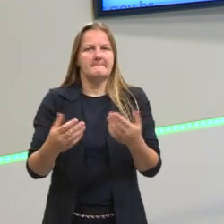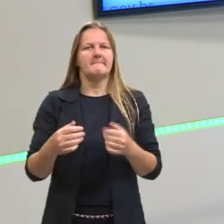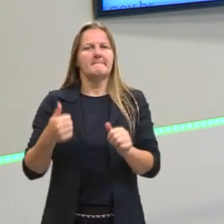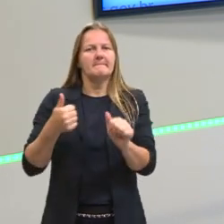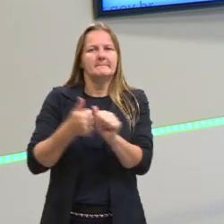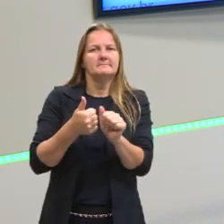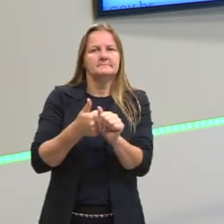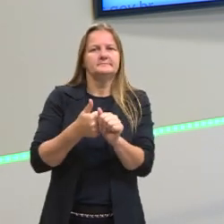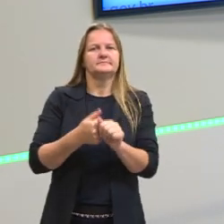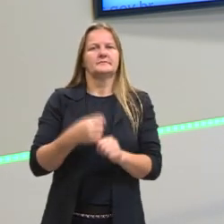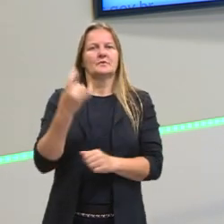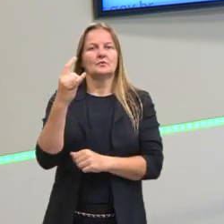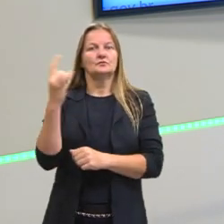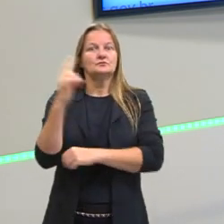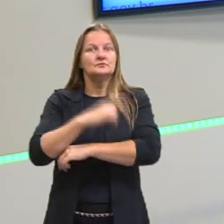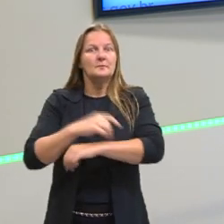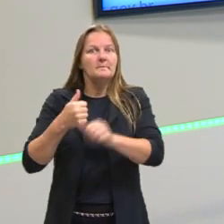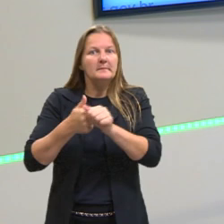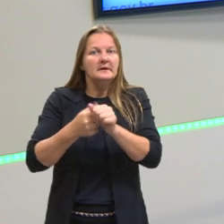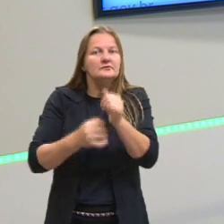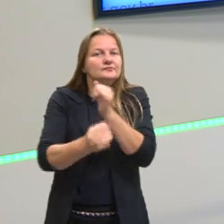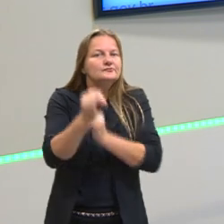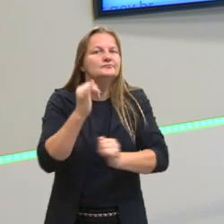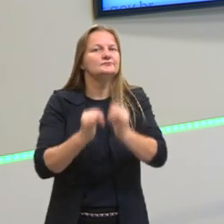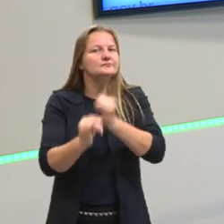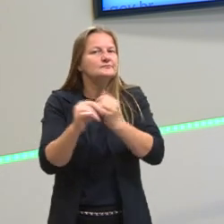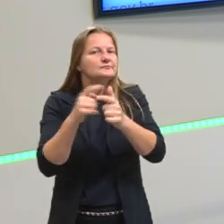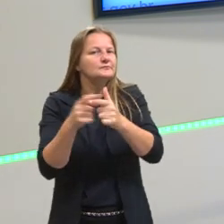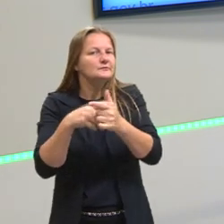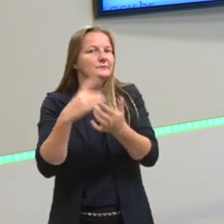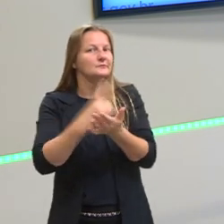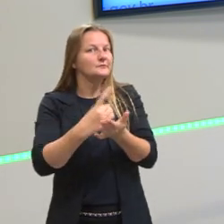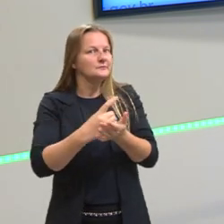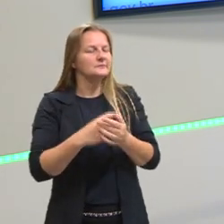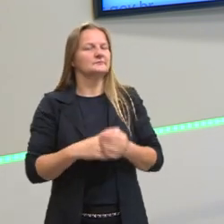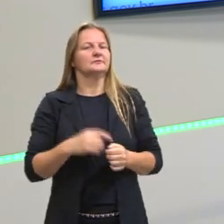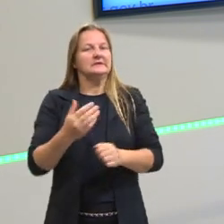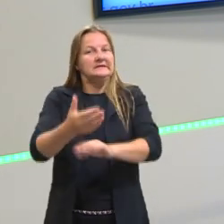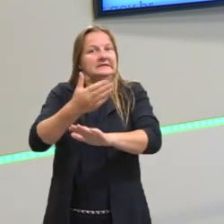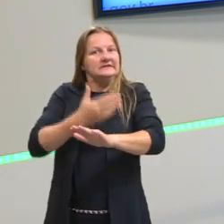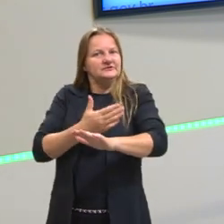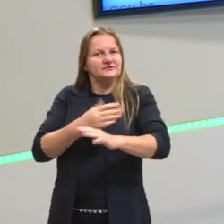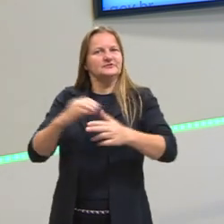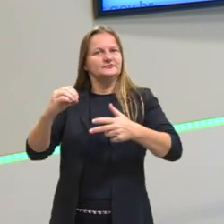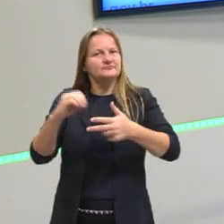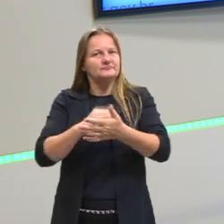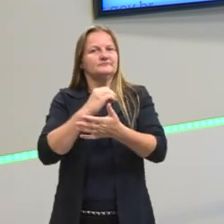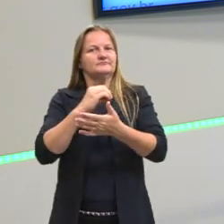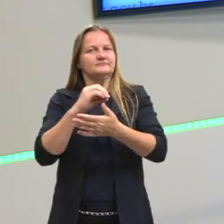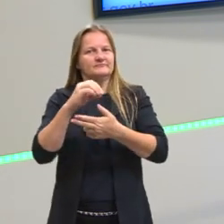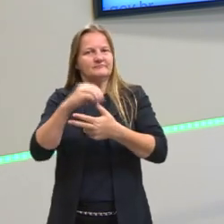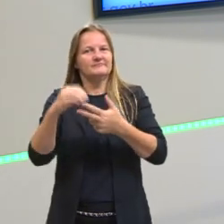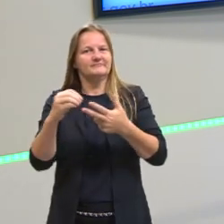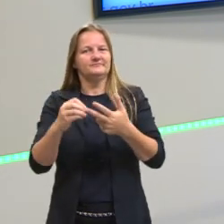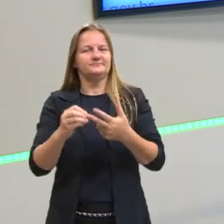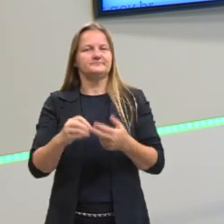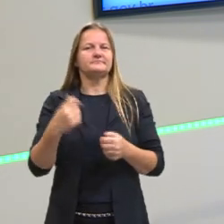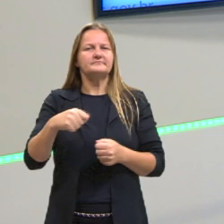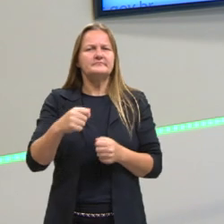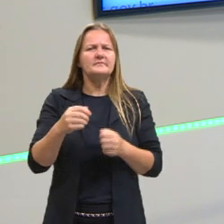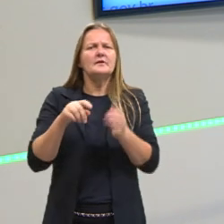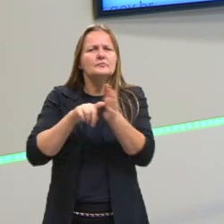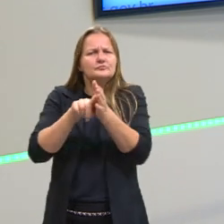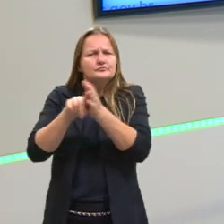dias, poderá dar algum problema com a internet, com a sua documentação, então faça logo, se precisar procure